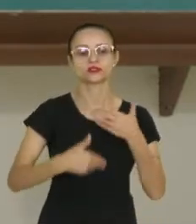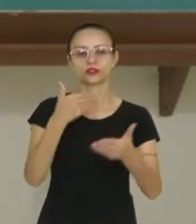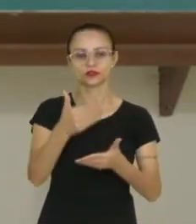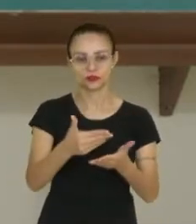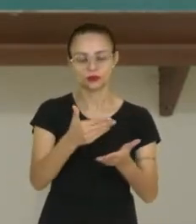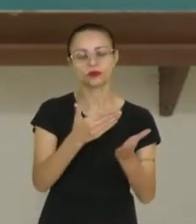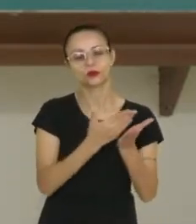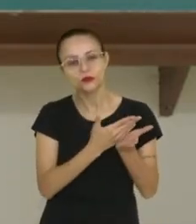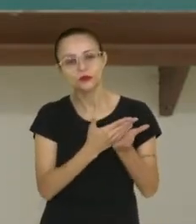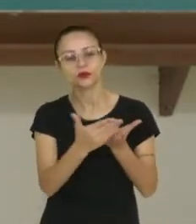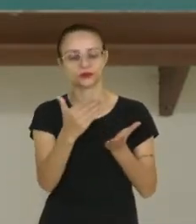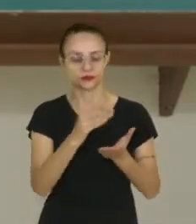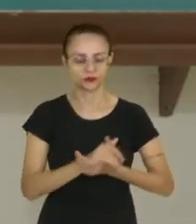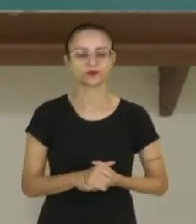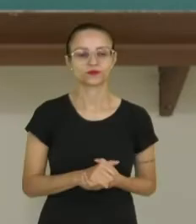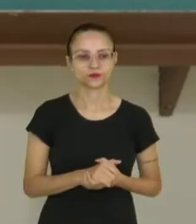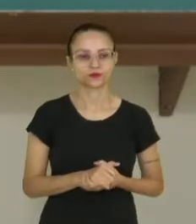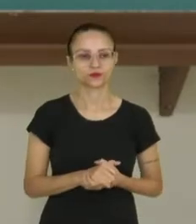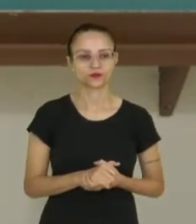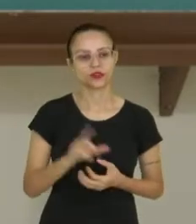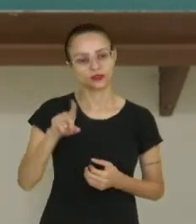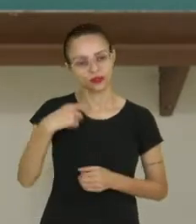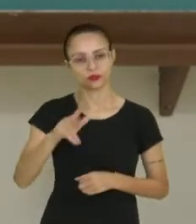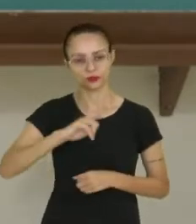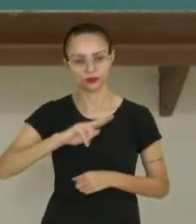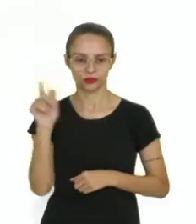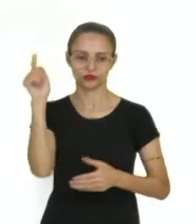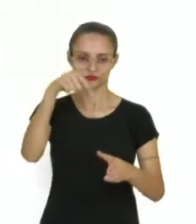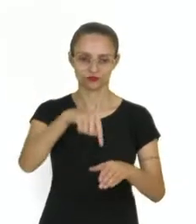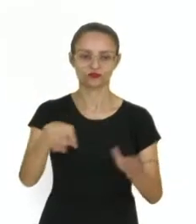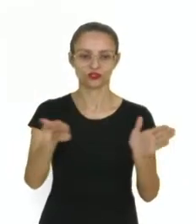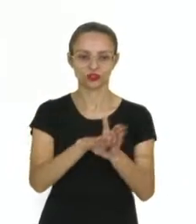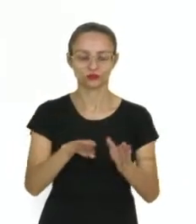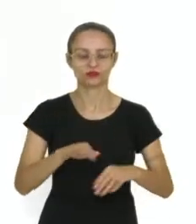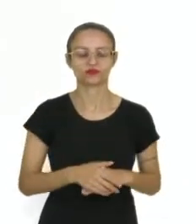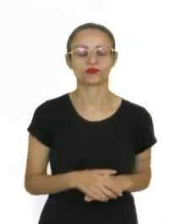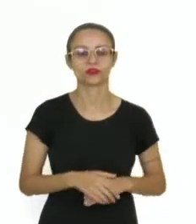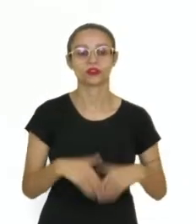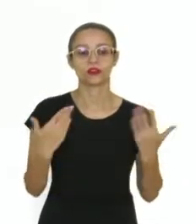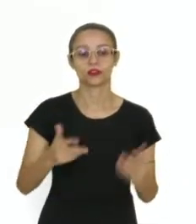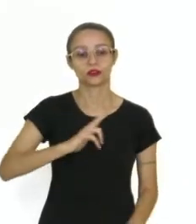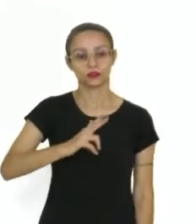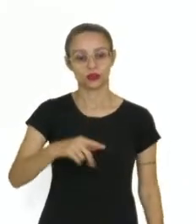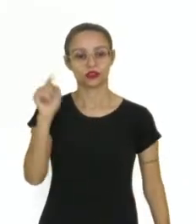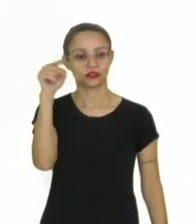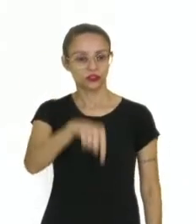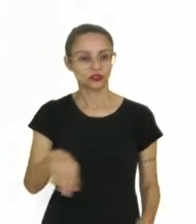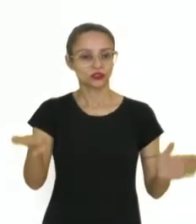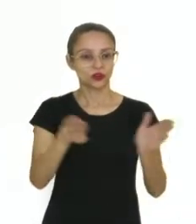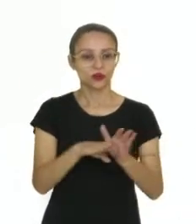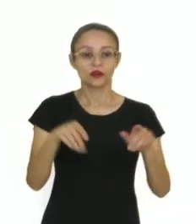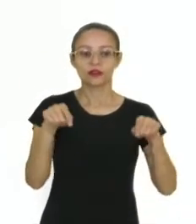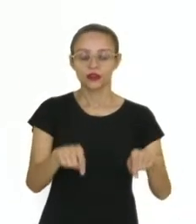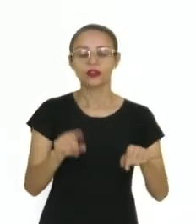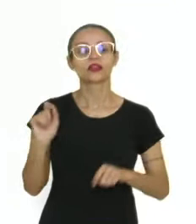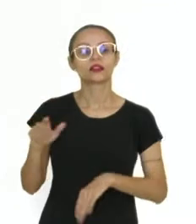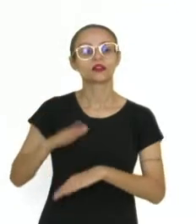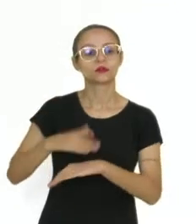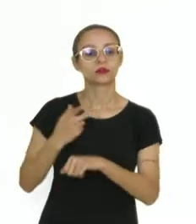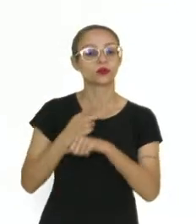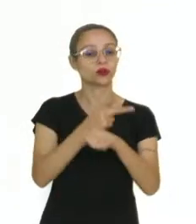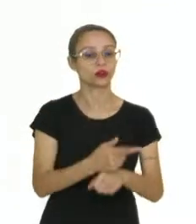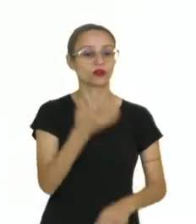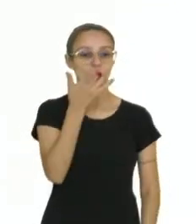nas primeiras décadas, após a chegada dos portugueses. Então vejam, quando os portugueses chegaram aqui, eles procuravam ouro e